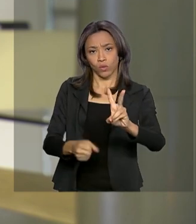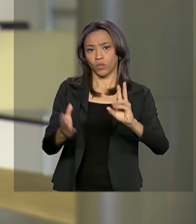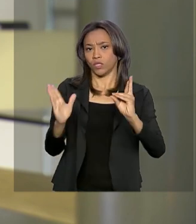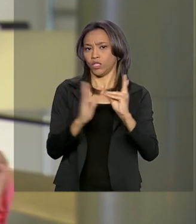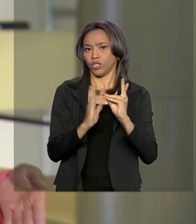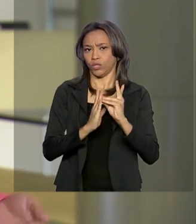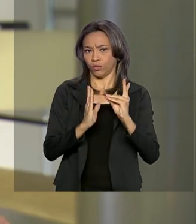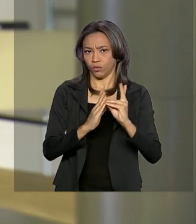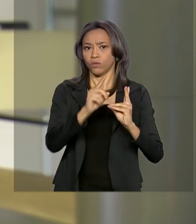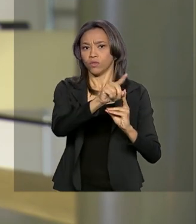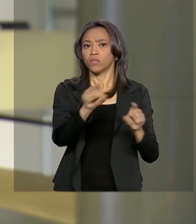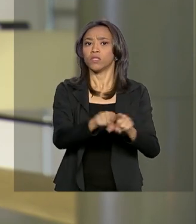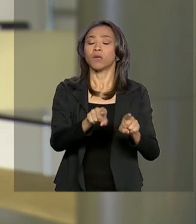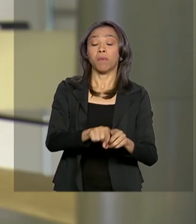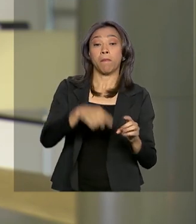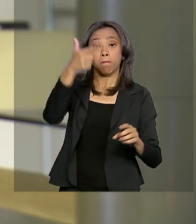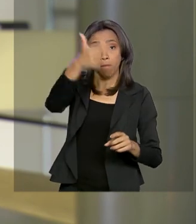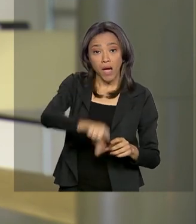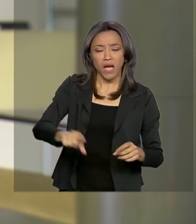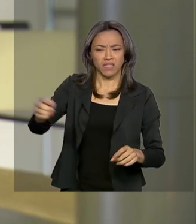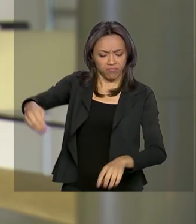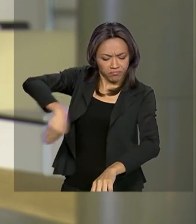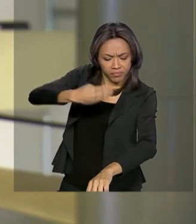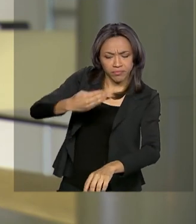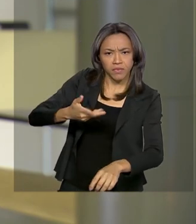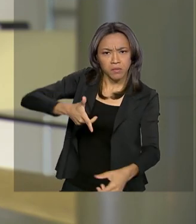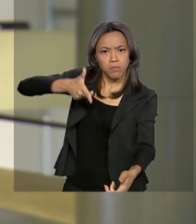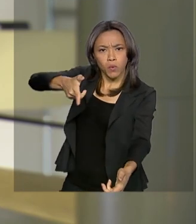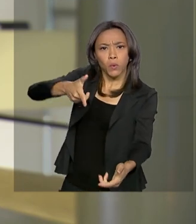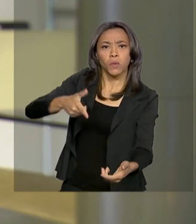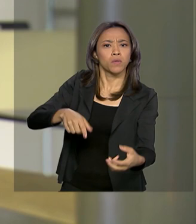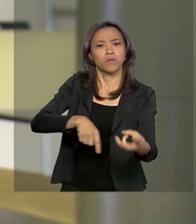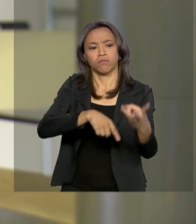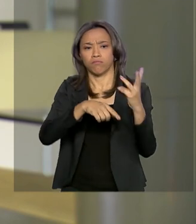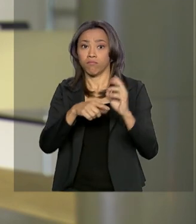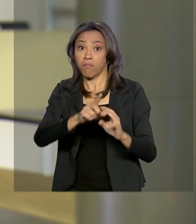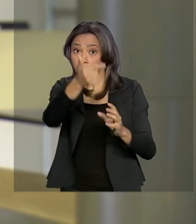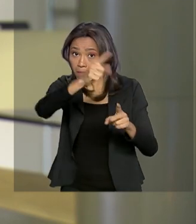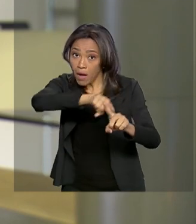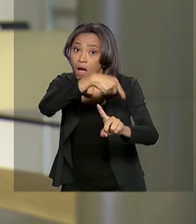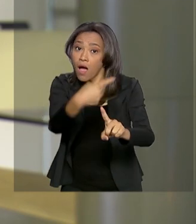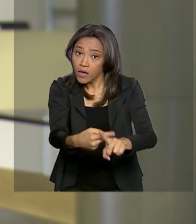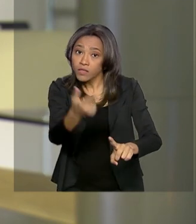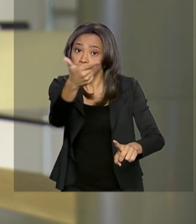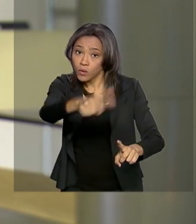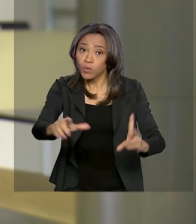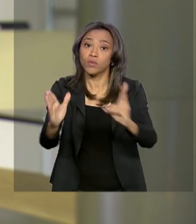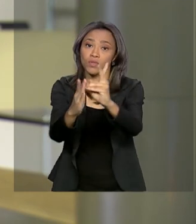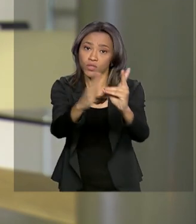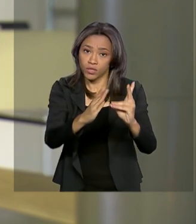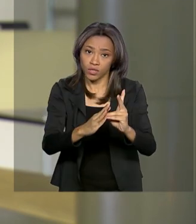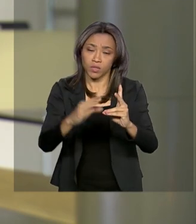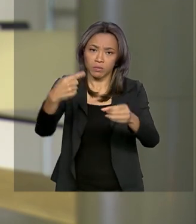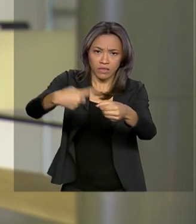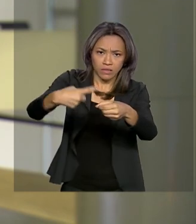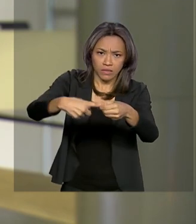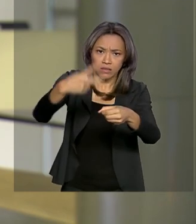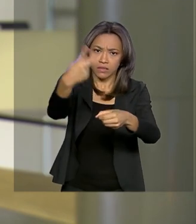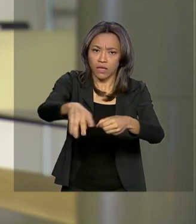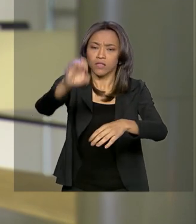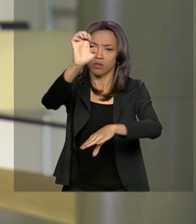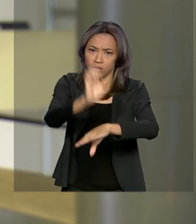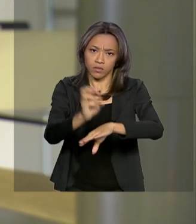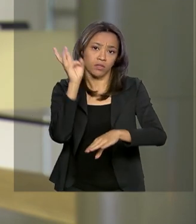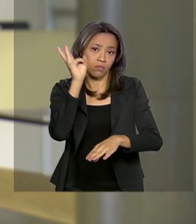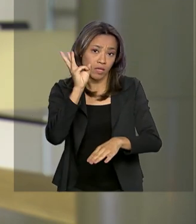ferimentos em outros dois indígenas por disparo de armas de fogo no município maranhense de Genipapo das Vieiras no dia